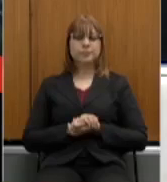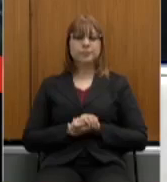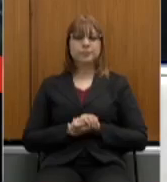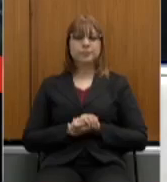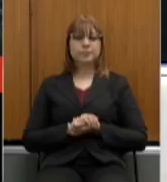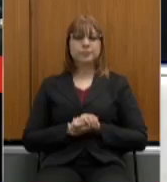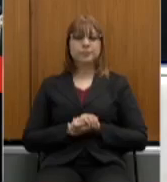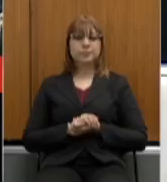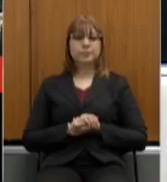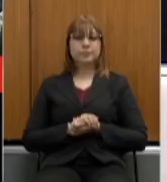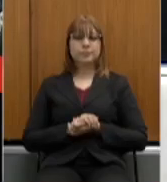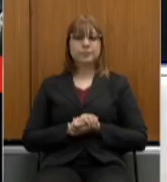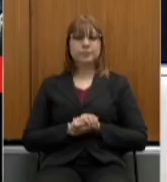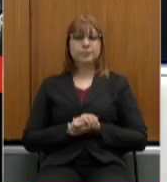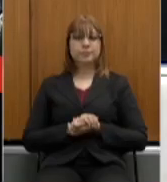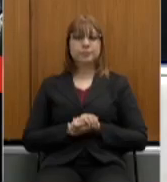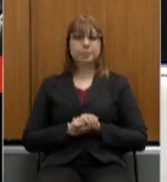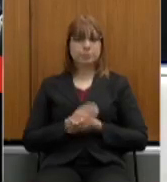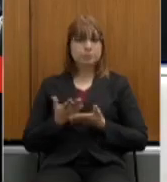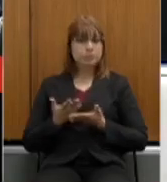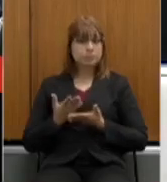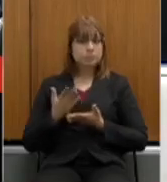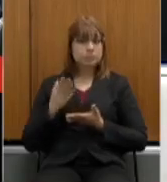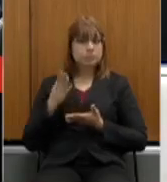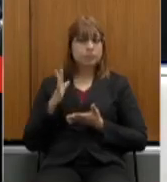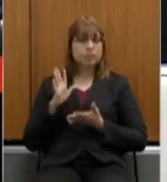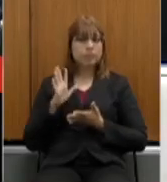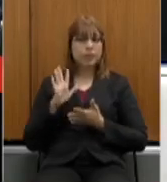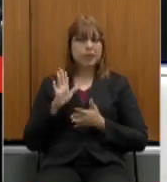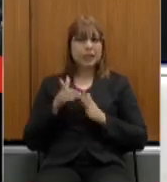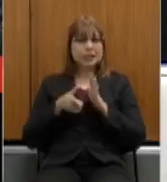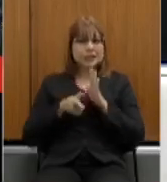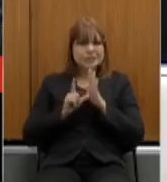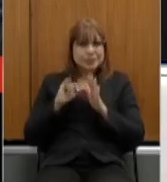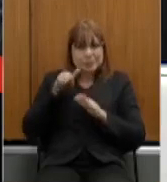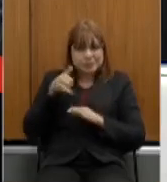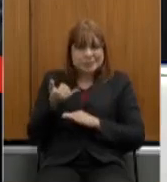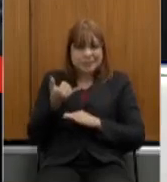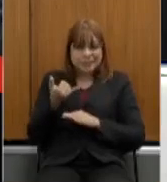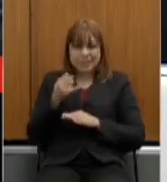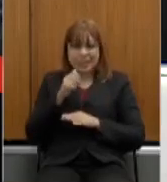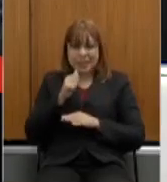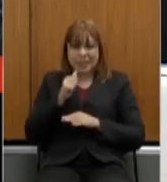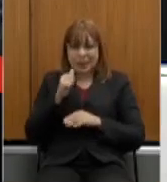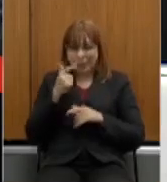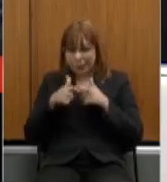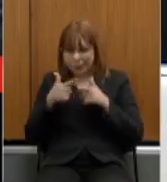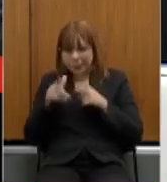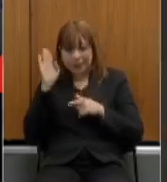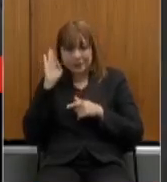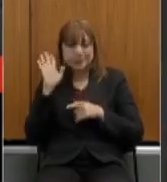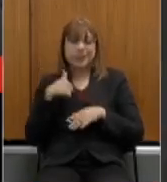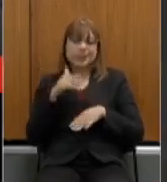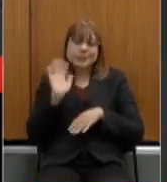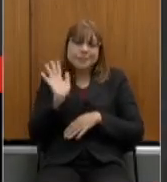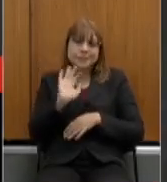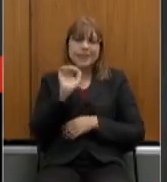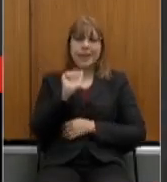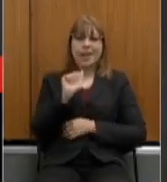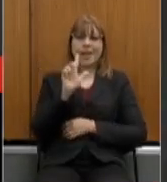Agostinho pois não enquanto o Eduardo não entra deixa eu dar um abraço aí mandar um abraço para o meu querido Alencarzinho